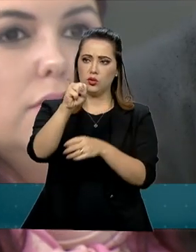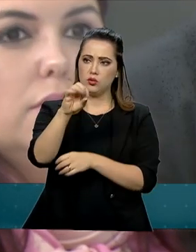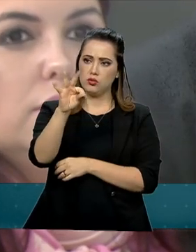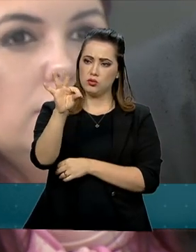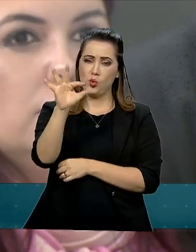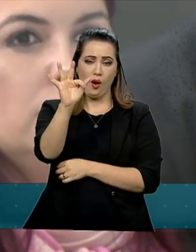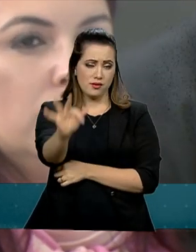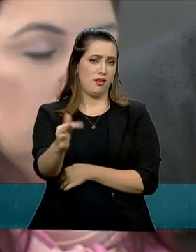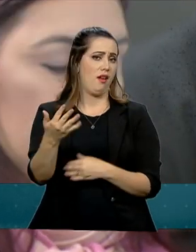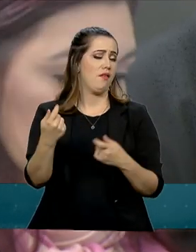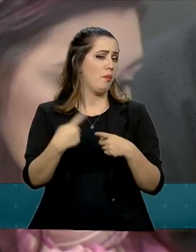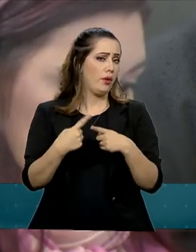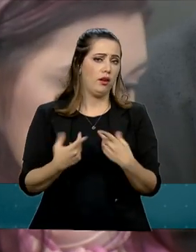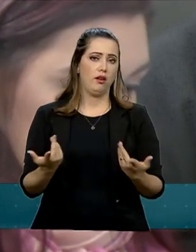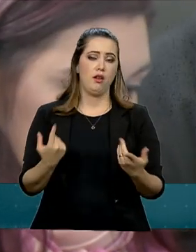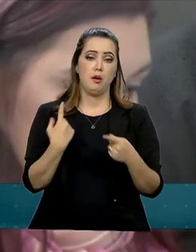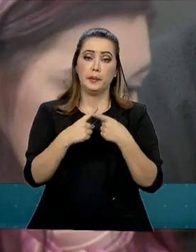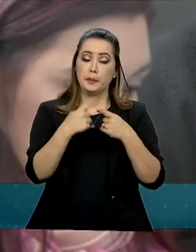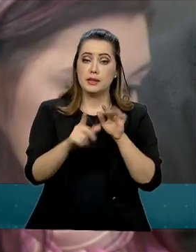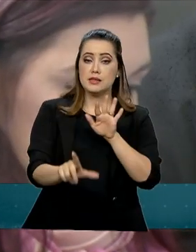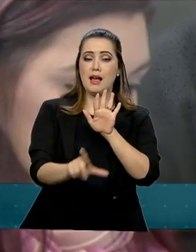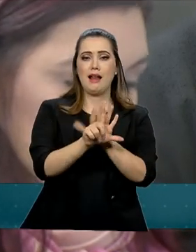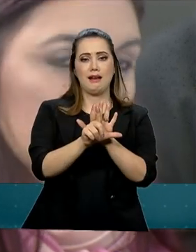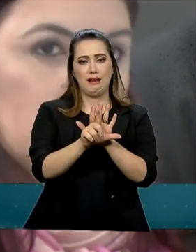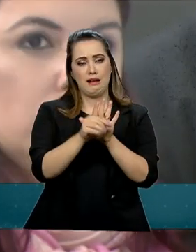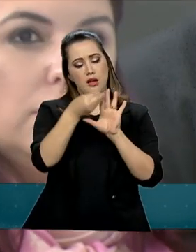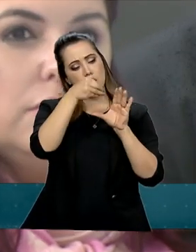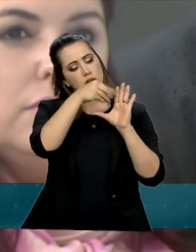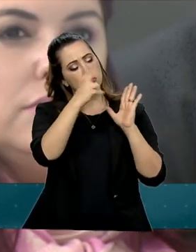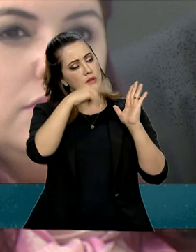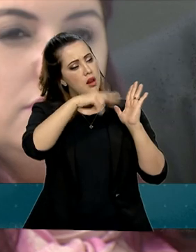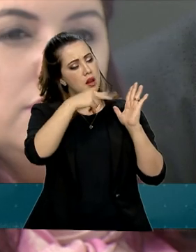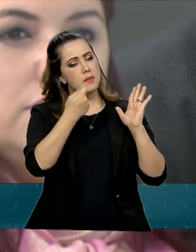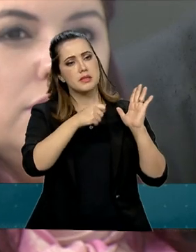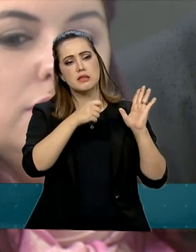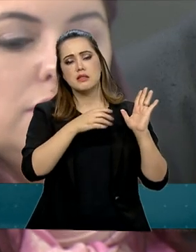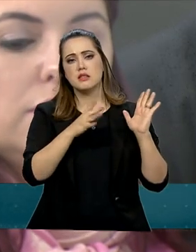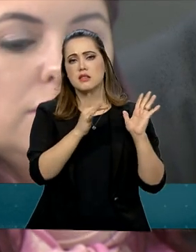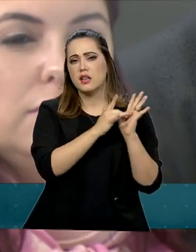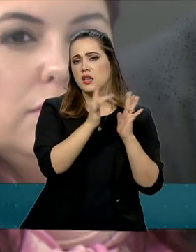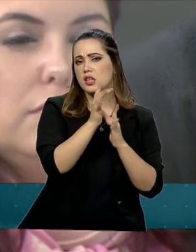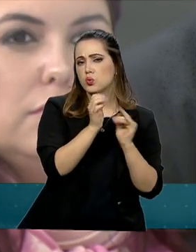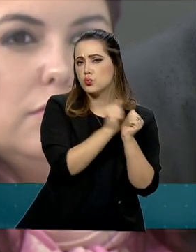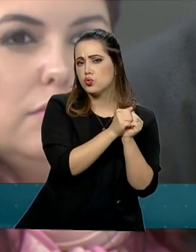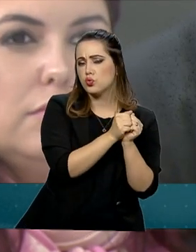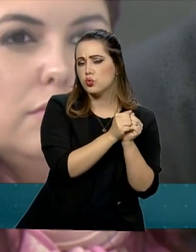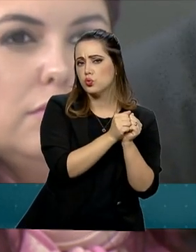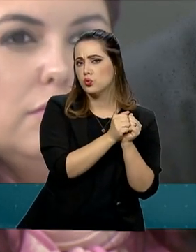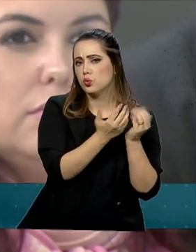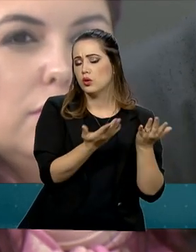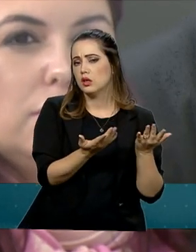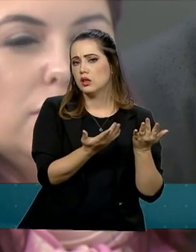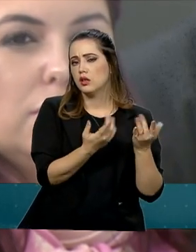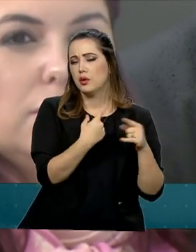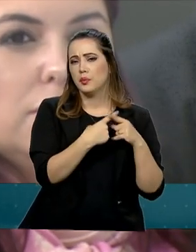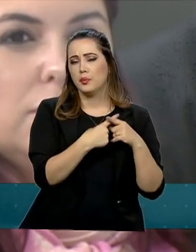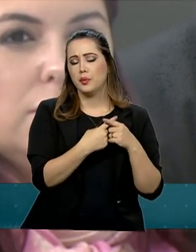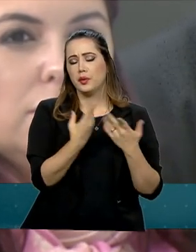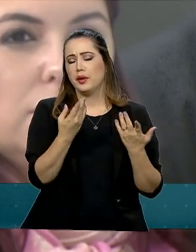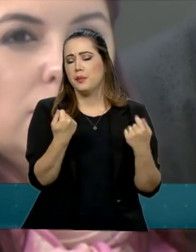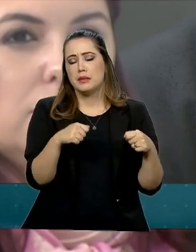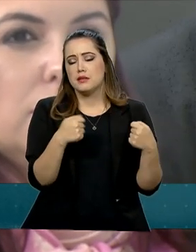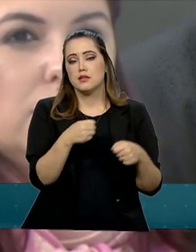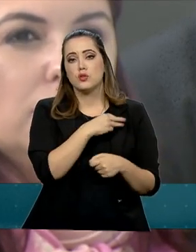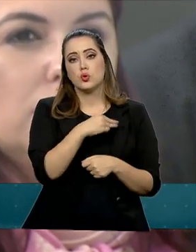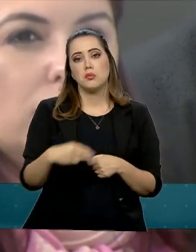Constituição deve ser cristã? Qual a importância de ter um ministro evangélico? Por que um ministro terrivelmente